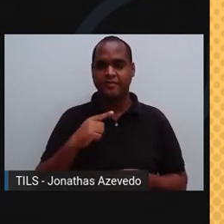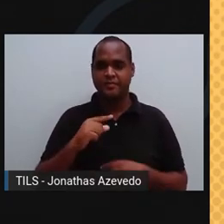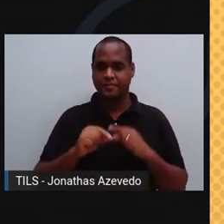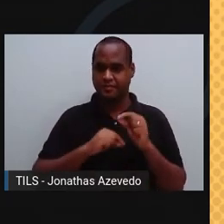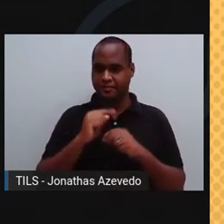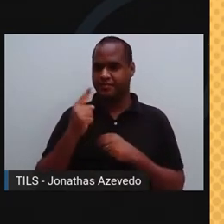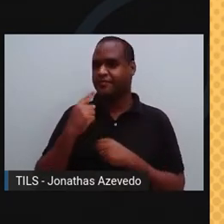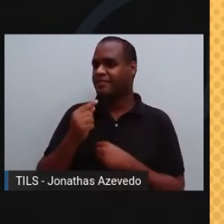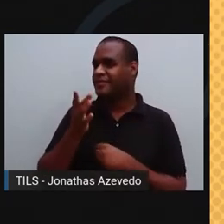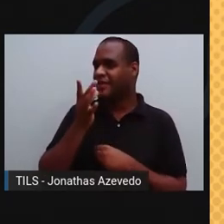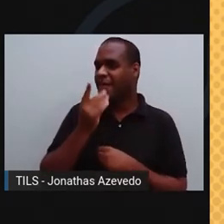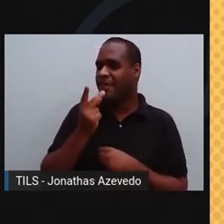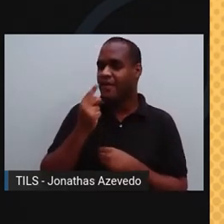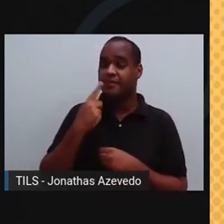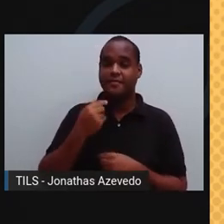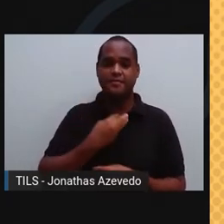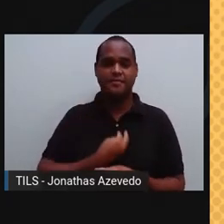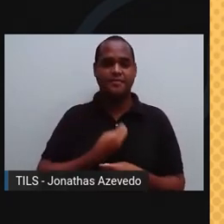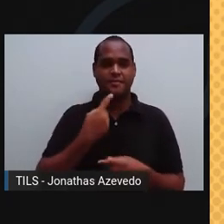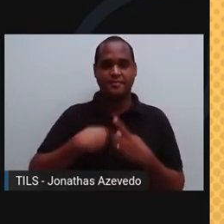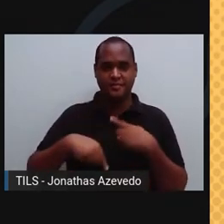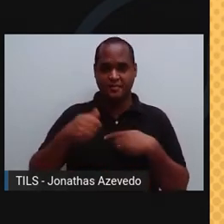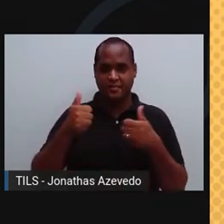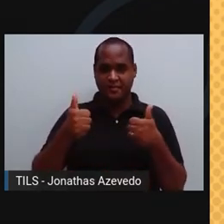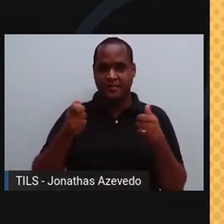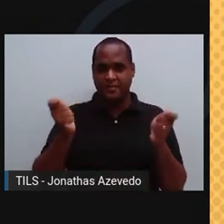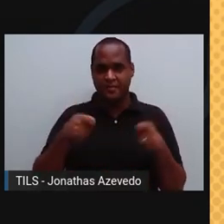incrível e essencial para a vida. Você não acha?